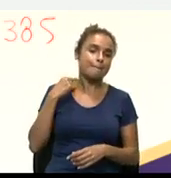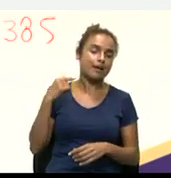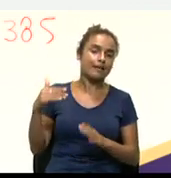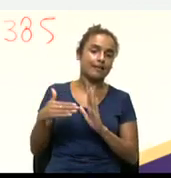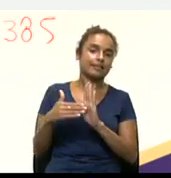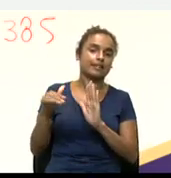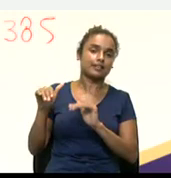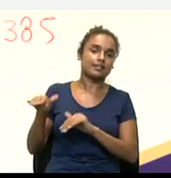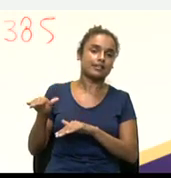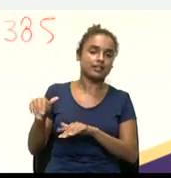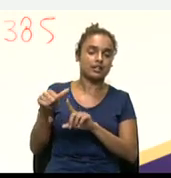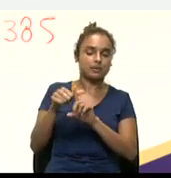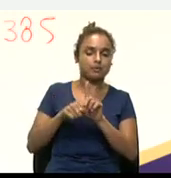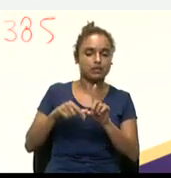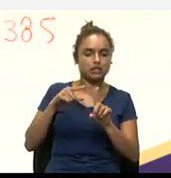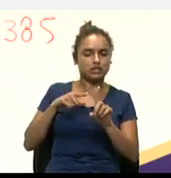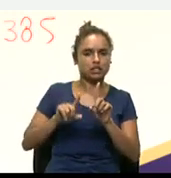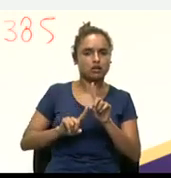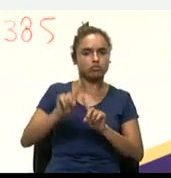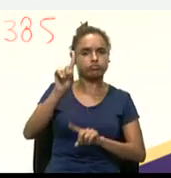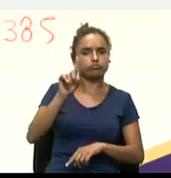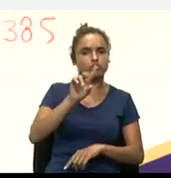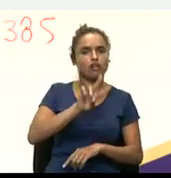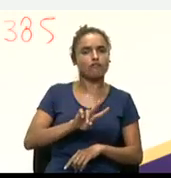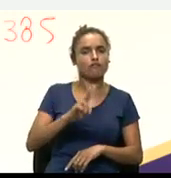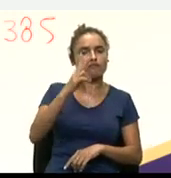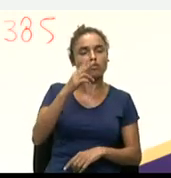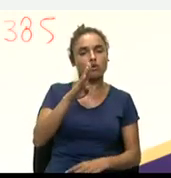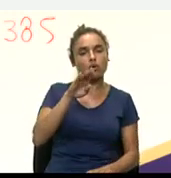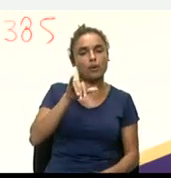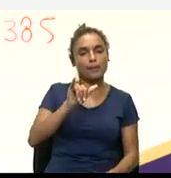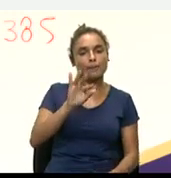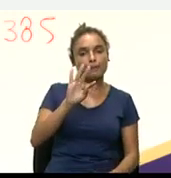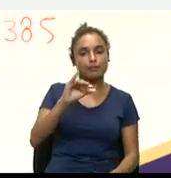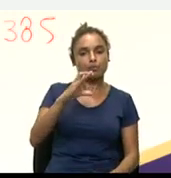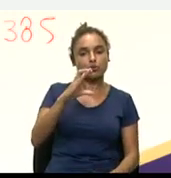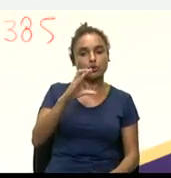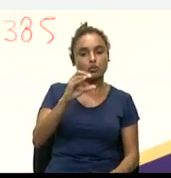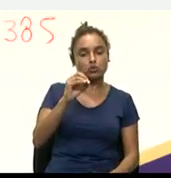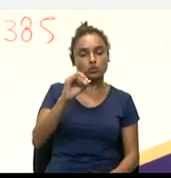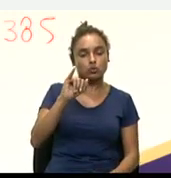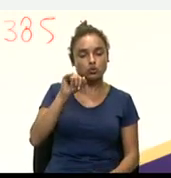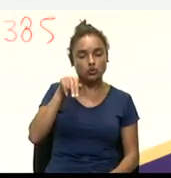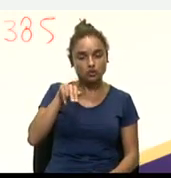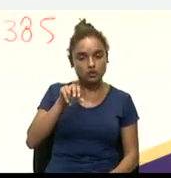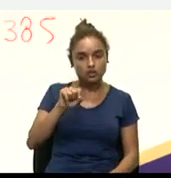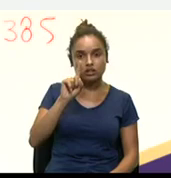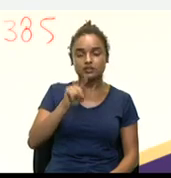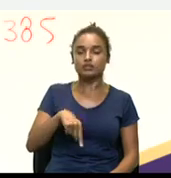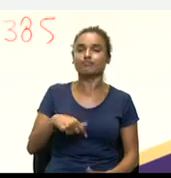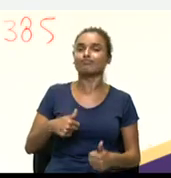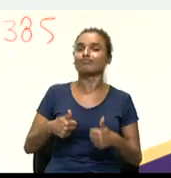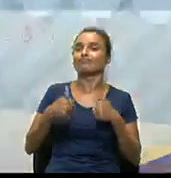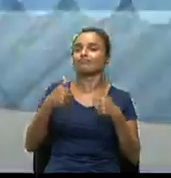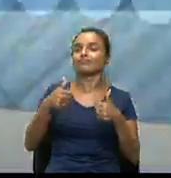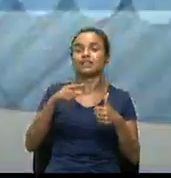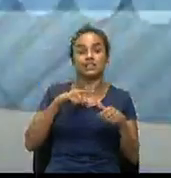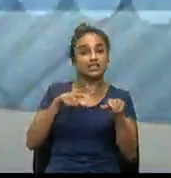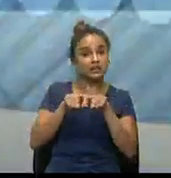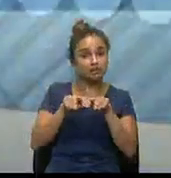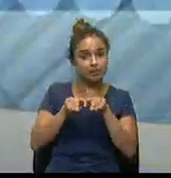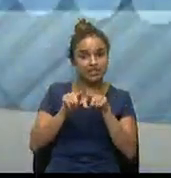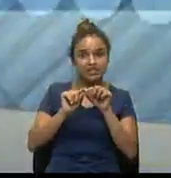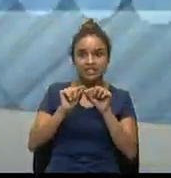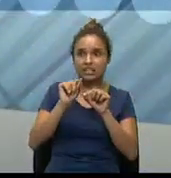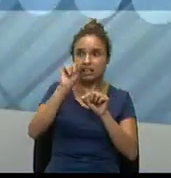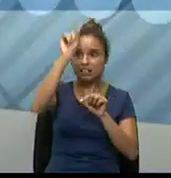altas e também de baixas, né? Então, imagina o investidor ter